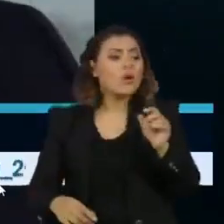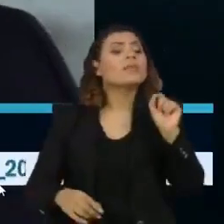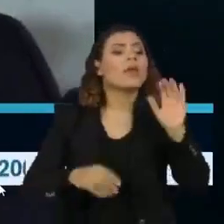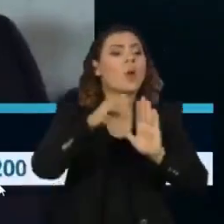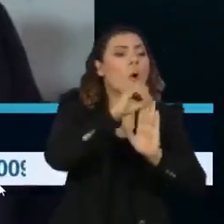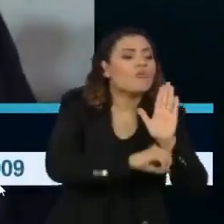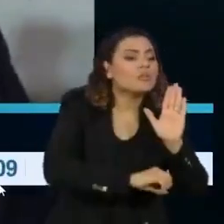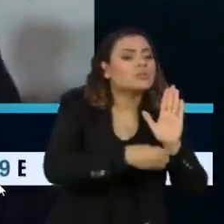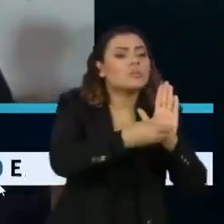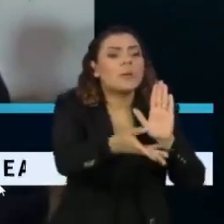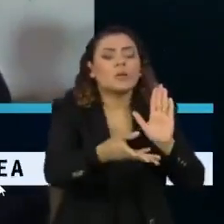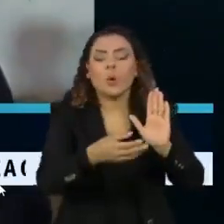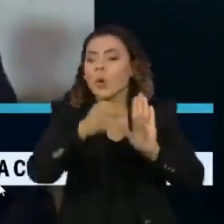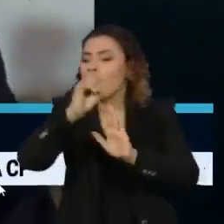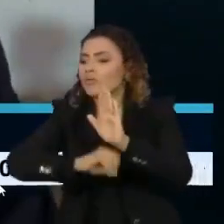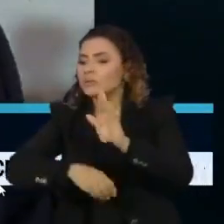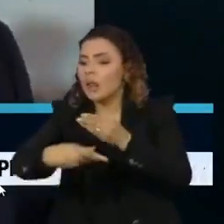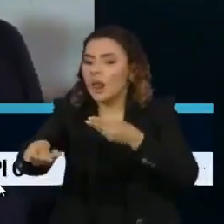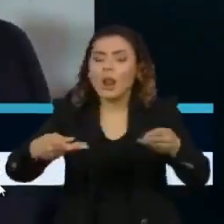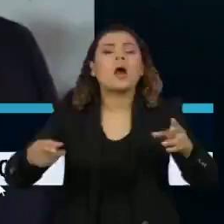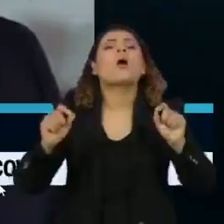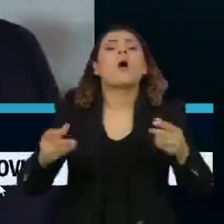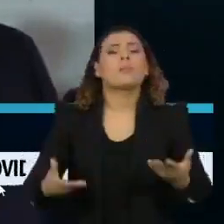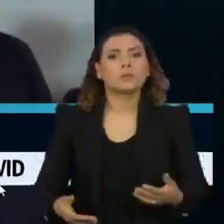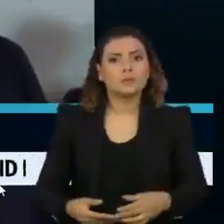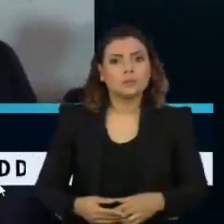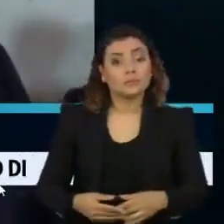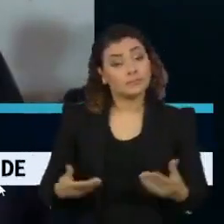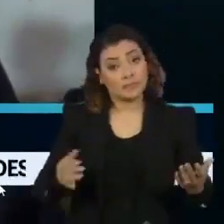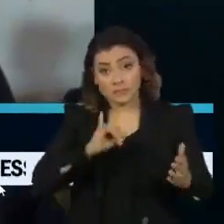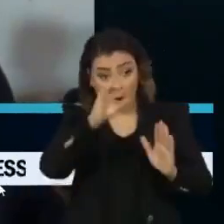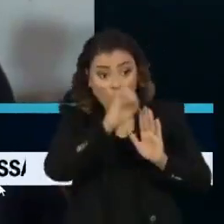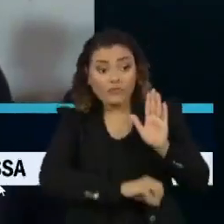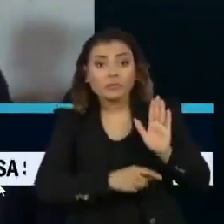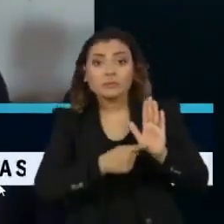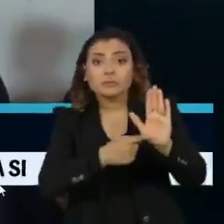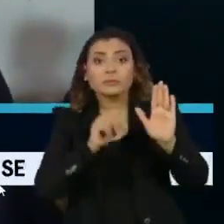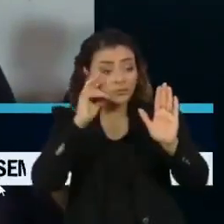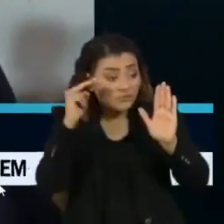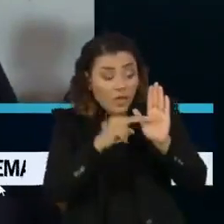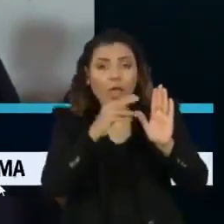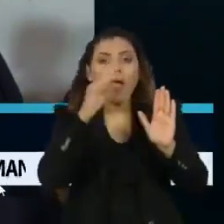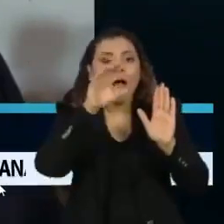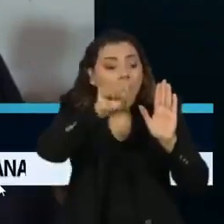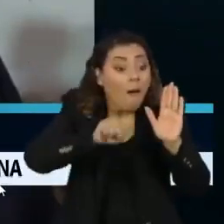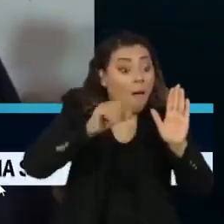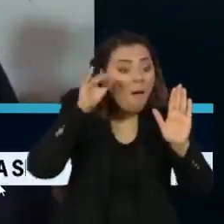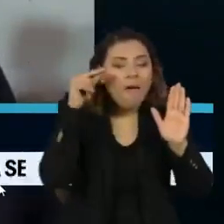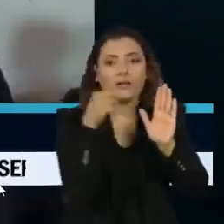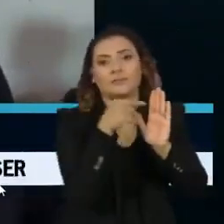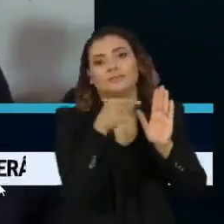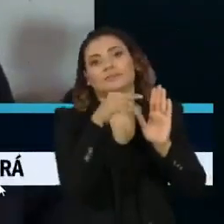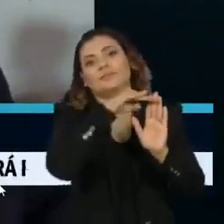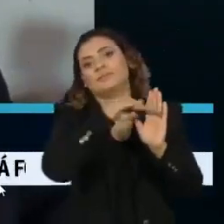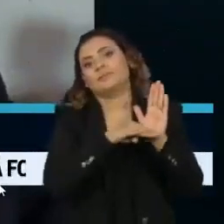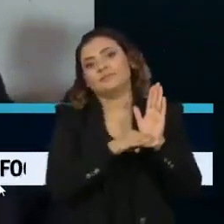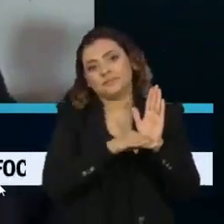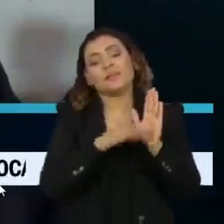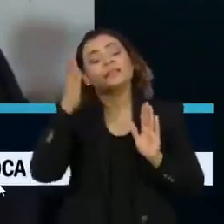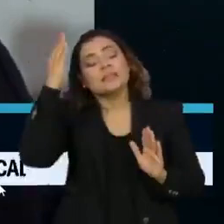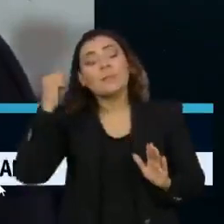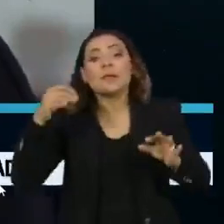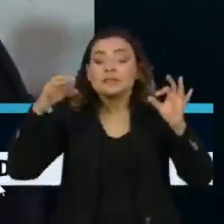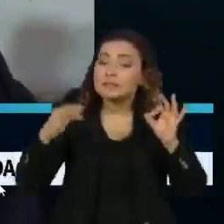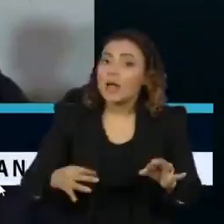ofício, quem não mandou ofício. Só quem tiver acesso a esses ofícios é que irá saber e ver até que ponto